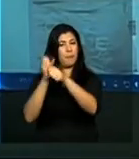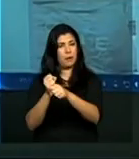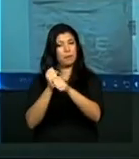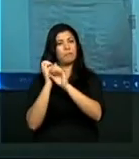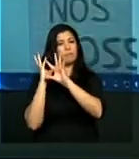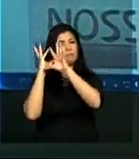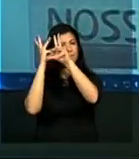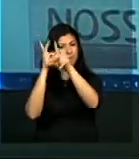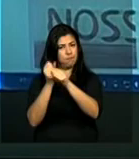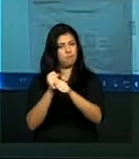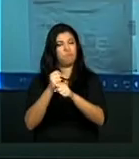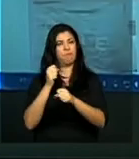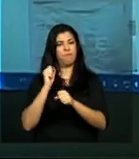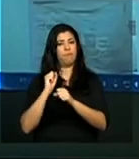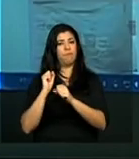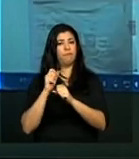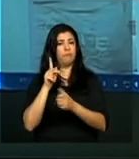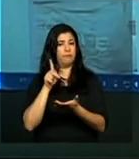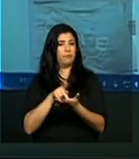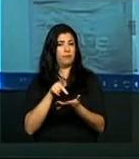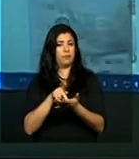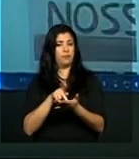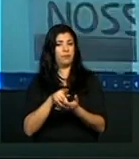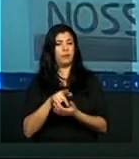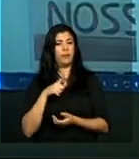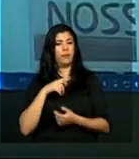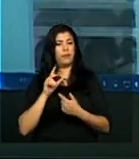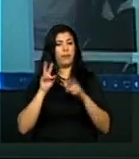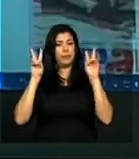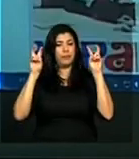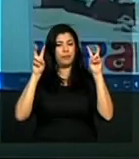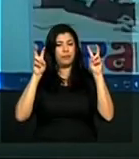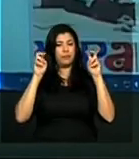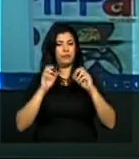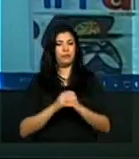Então, aqui o que a gente faz? Aqui a gente tem um histórico